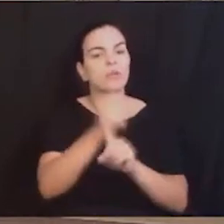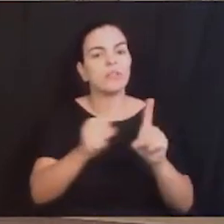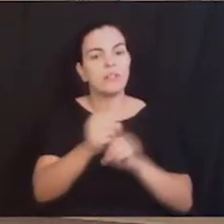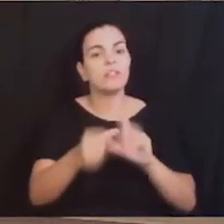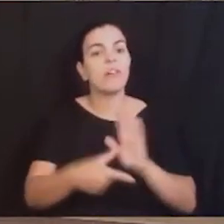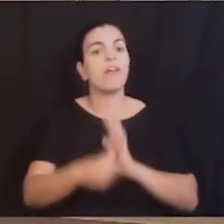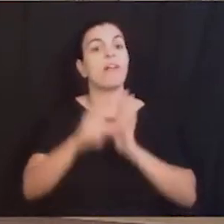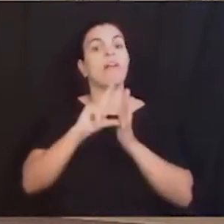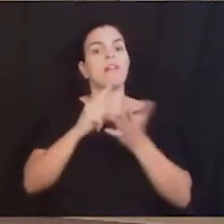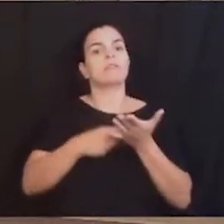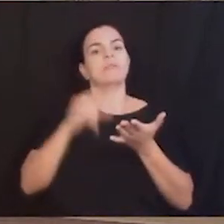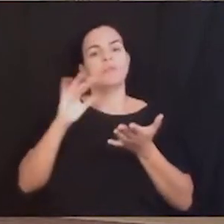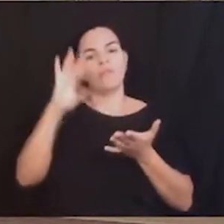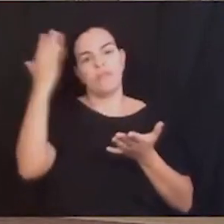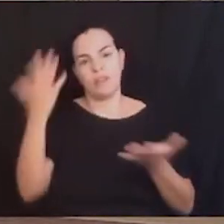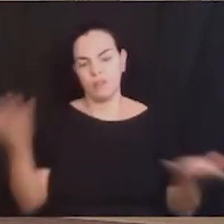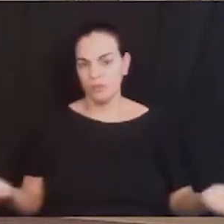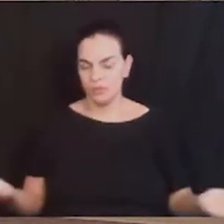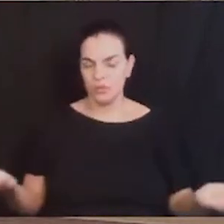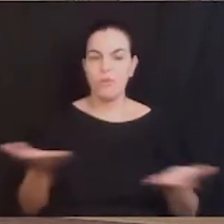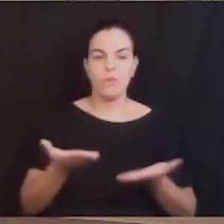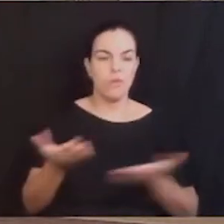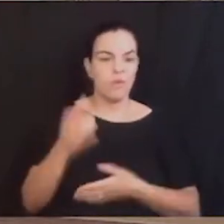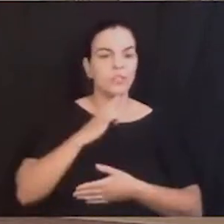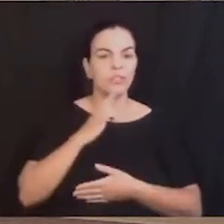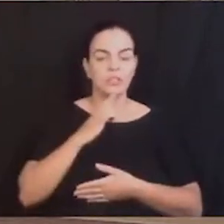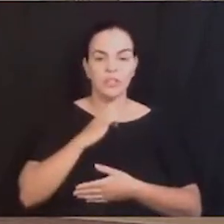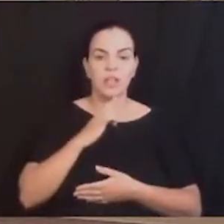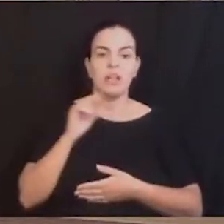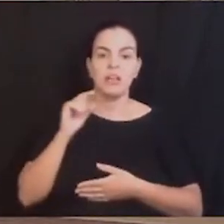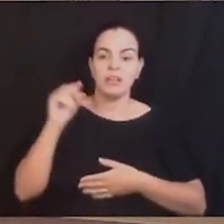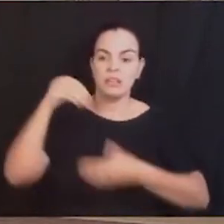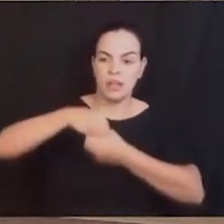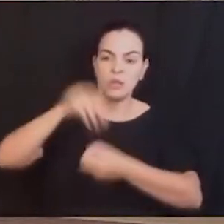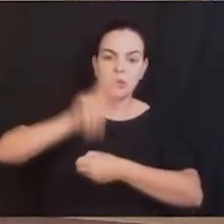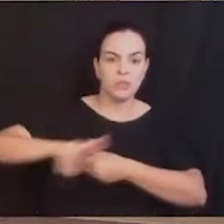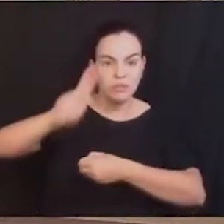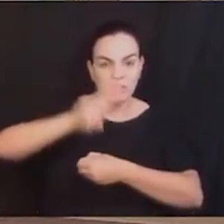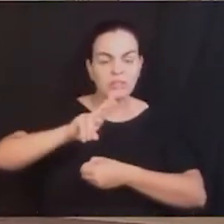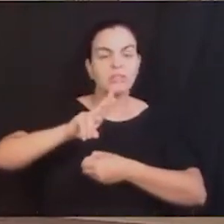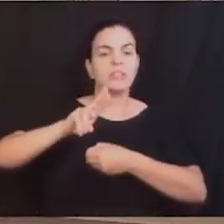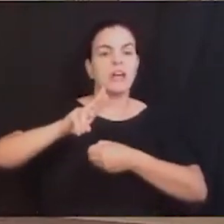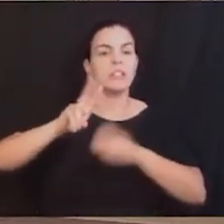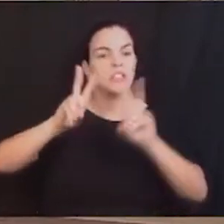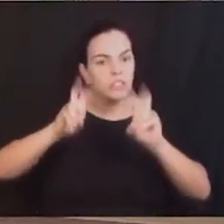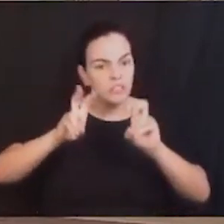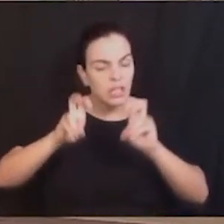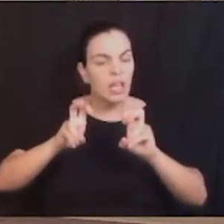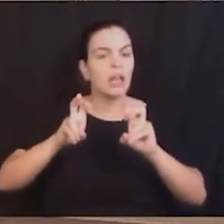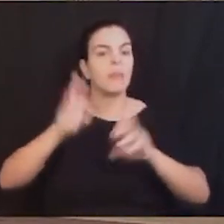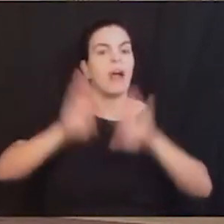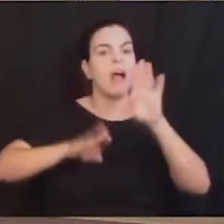um papel importantíssimo das nossas universidades sobre esse assunto, muitas teses de doutorado sendo